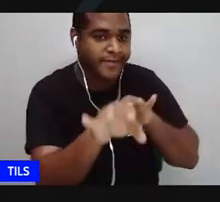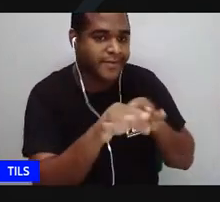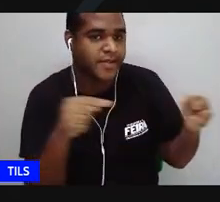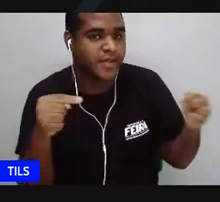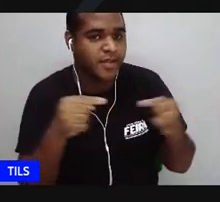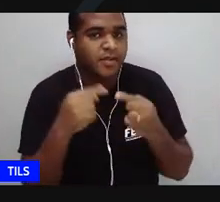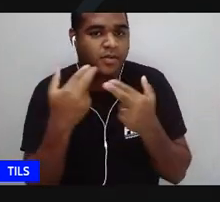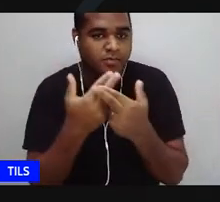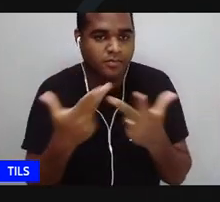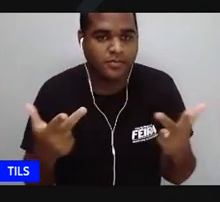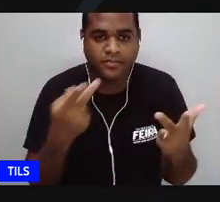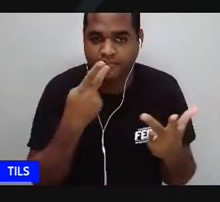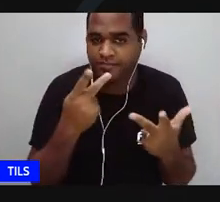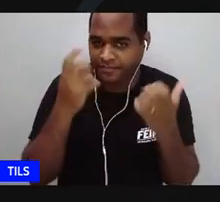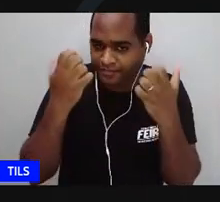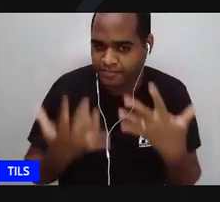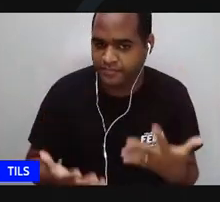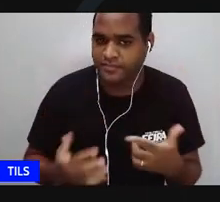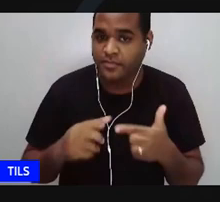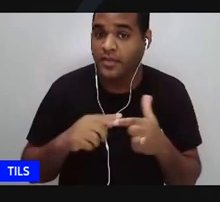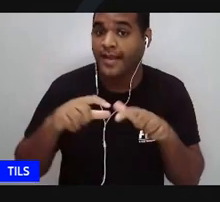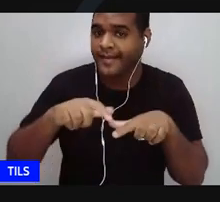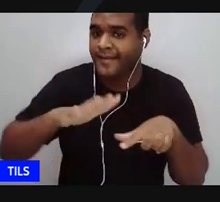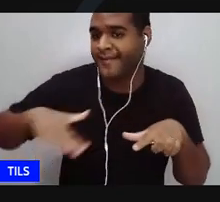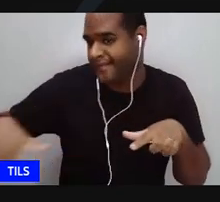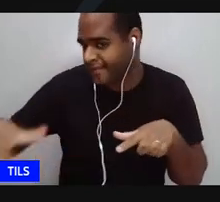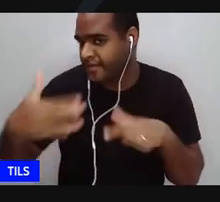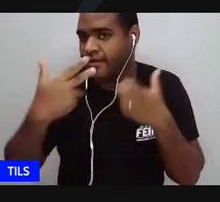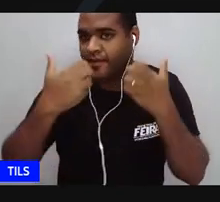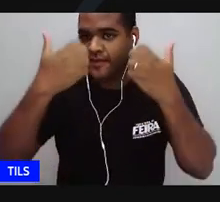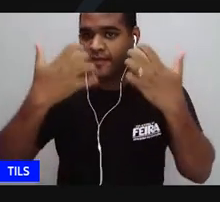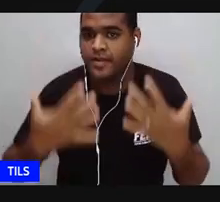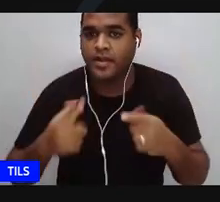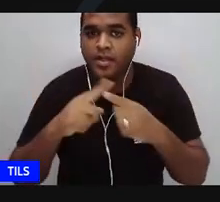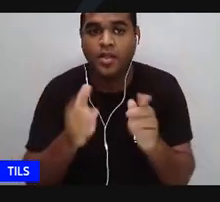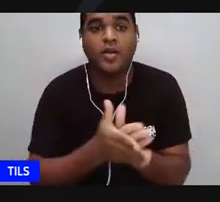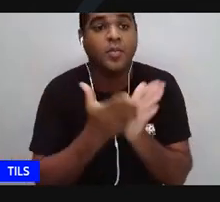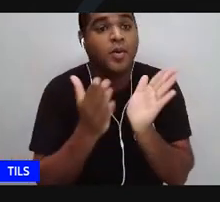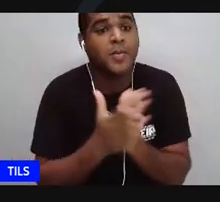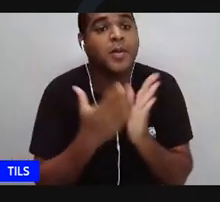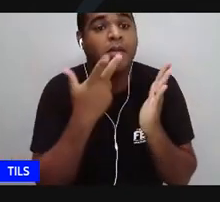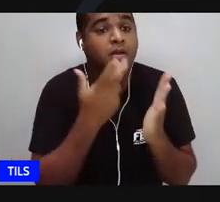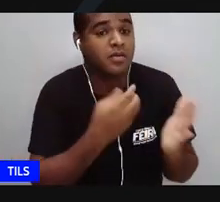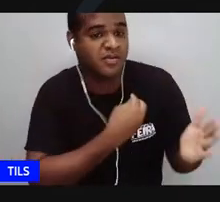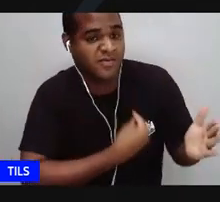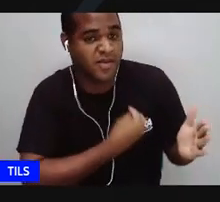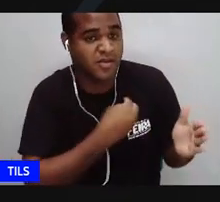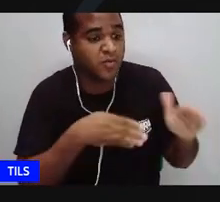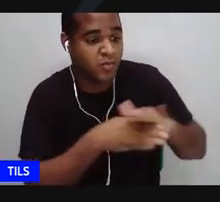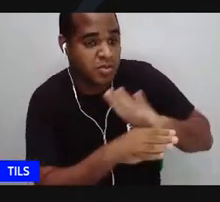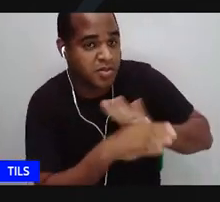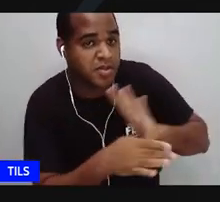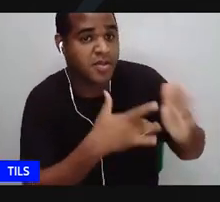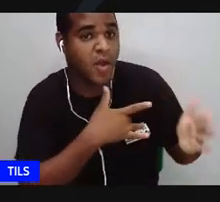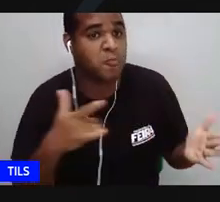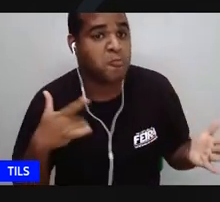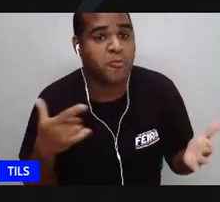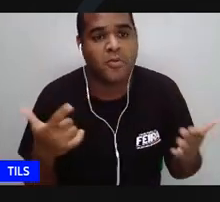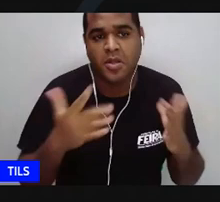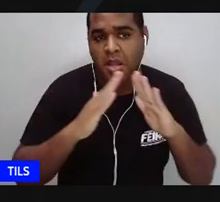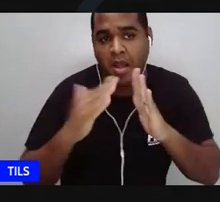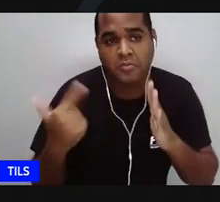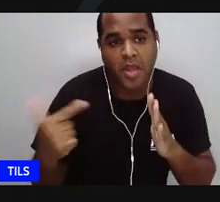Então, apenas aquele nasceu para fazer e viver na pobreza uma das outras oprimidas e acesso à saúde, à educação, à